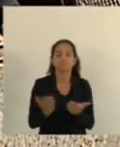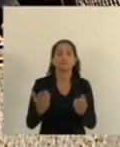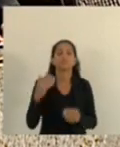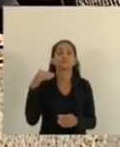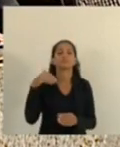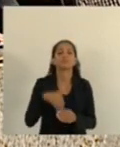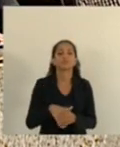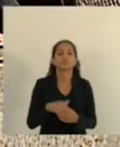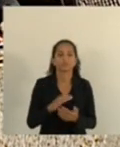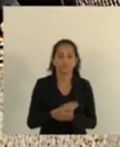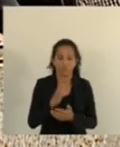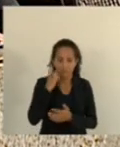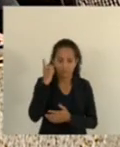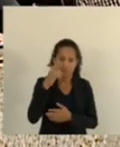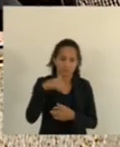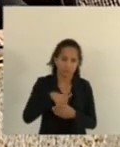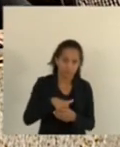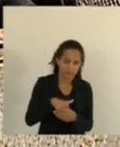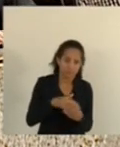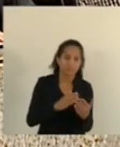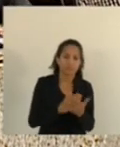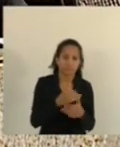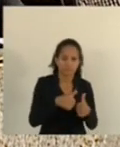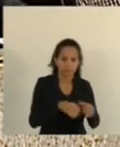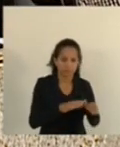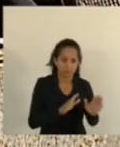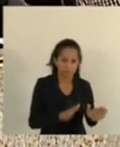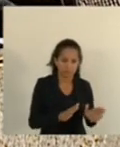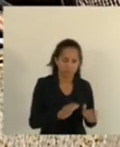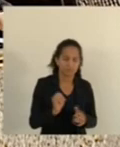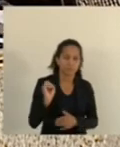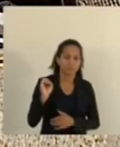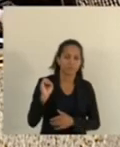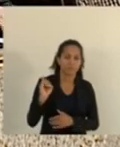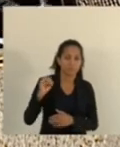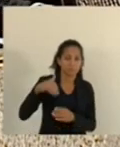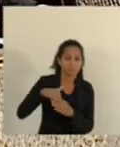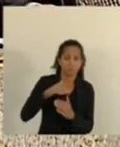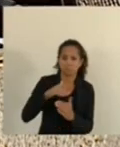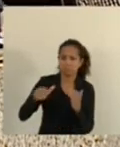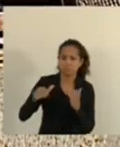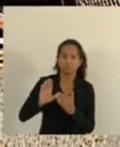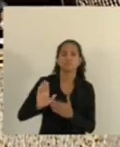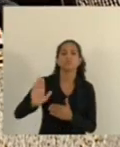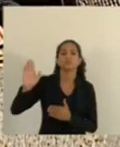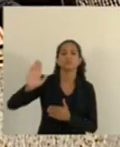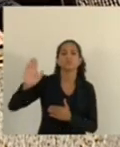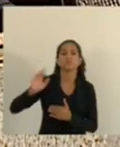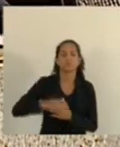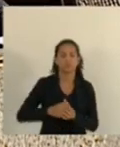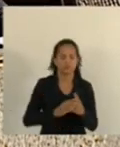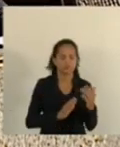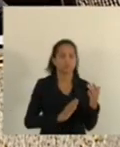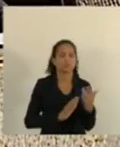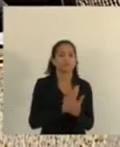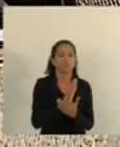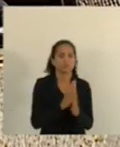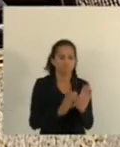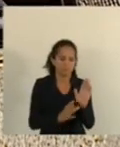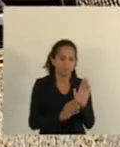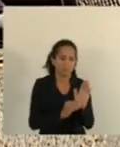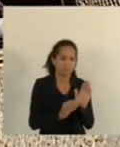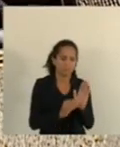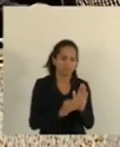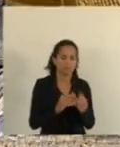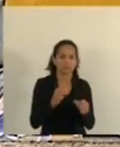Os deputados que aprovam Permaneçam como estão Os contrários Se manifestem Aprovado Com emendas A